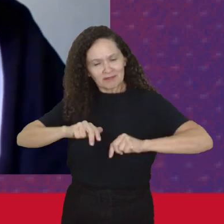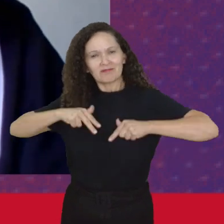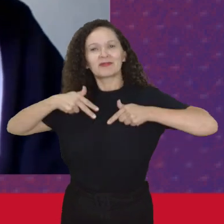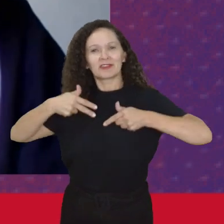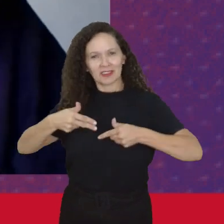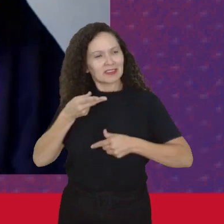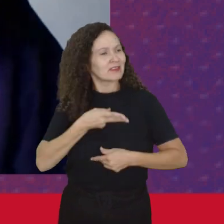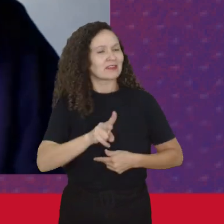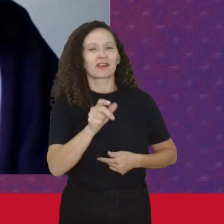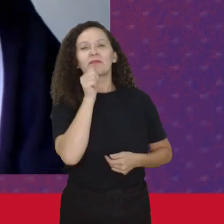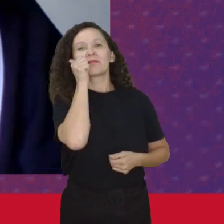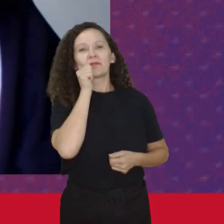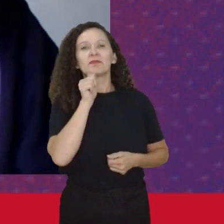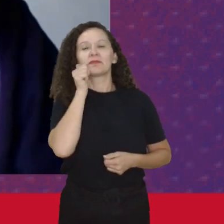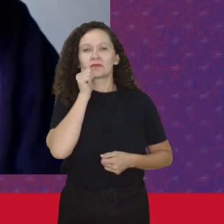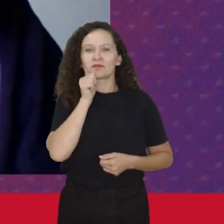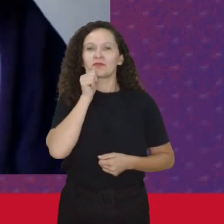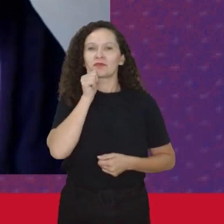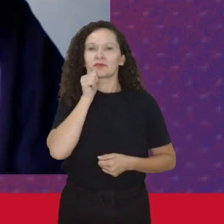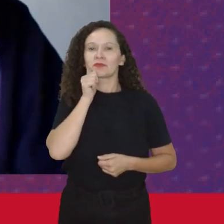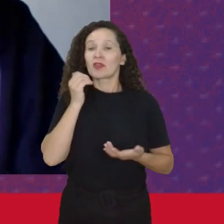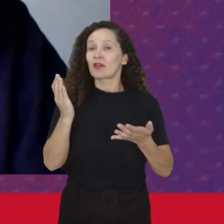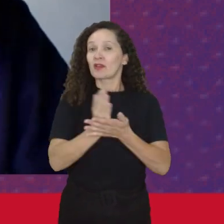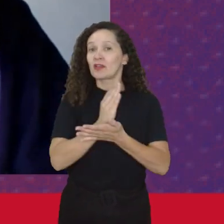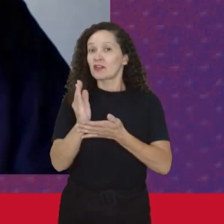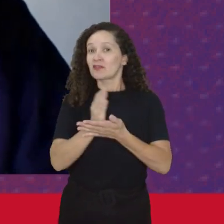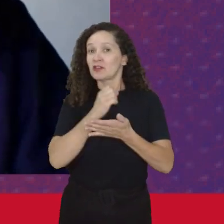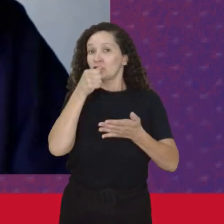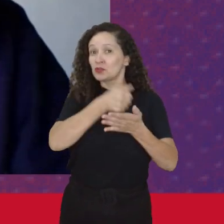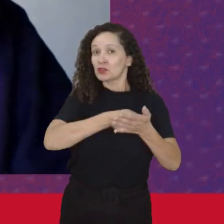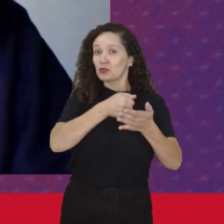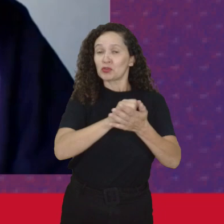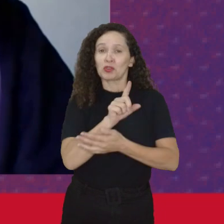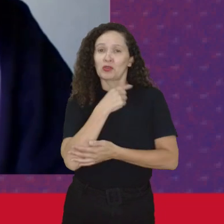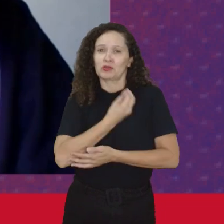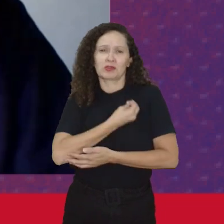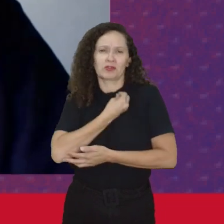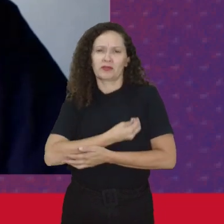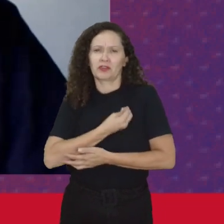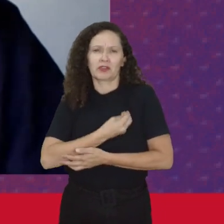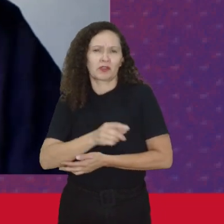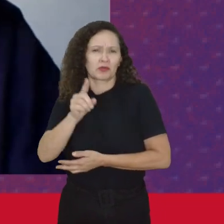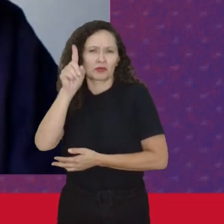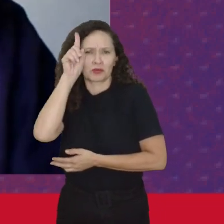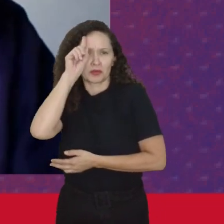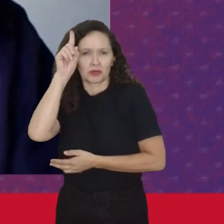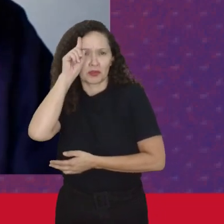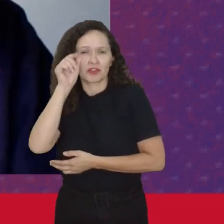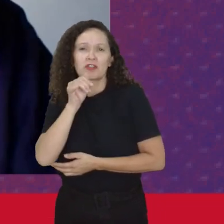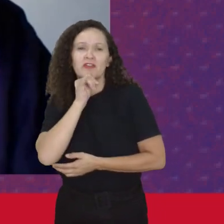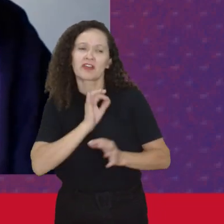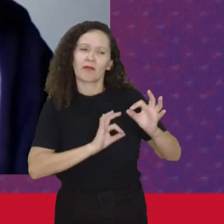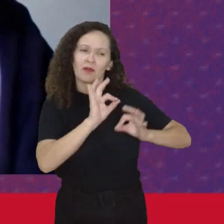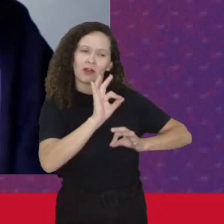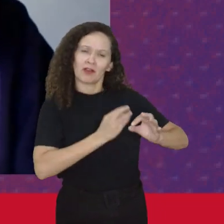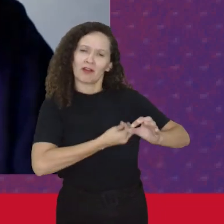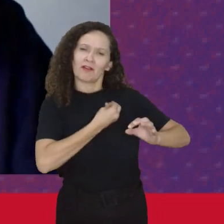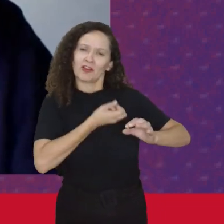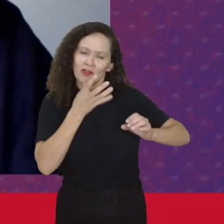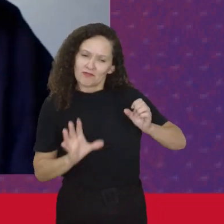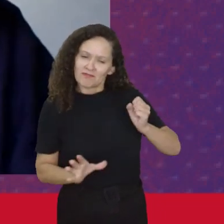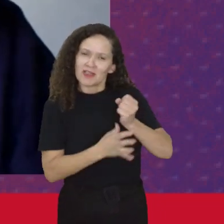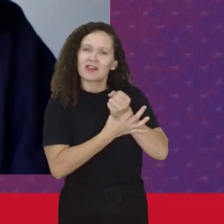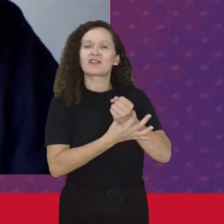E muitas vezes são lutas bem do nosso cotidiano Para organizar a nossa sobrevivência, para